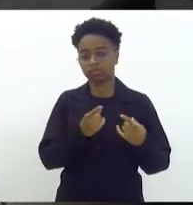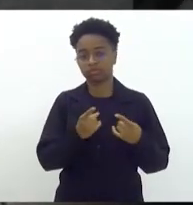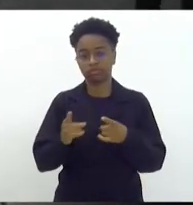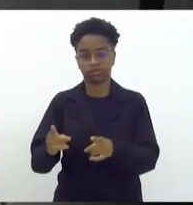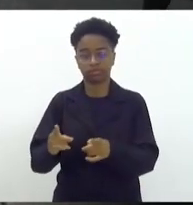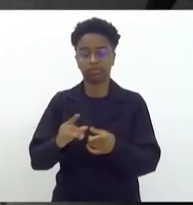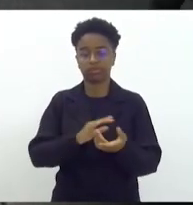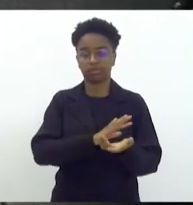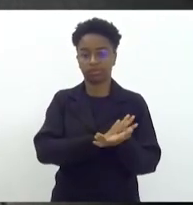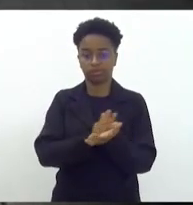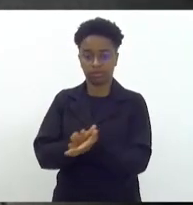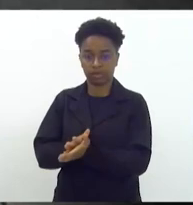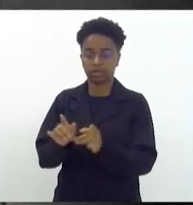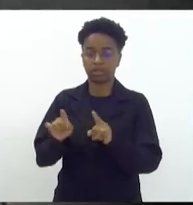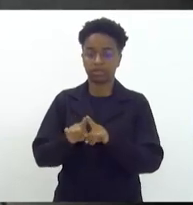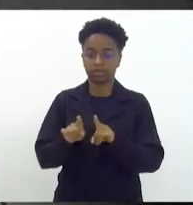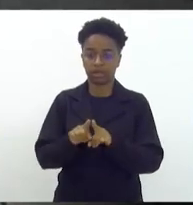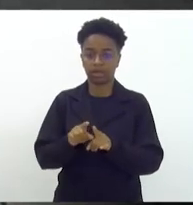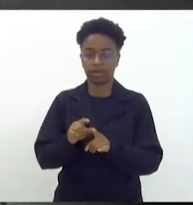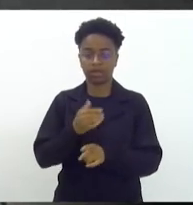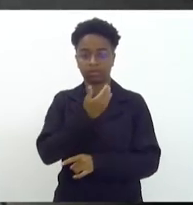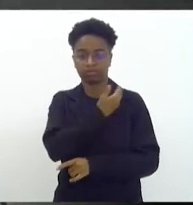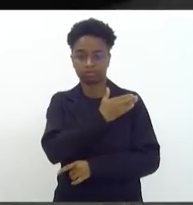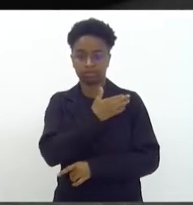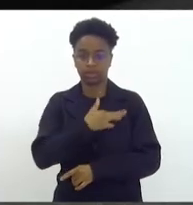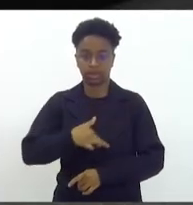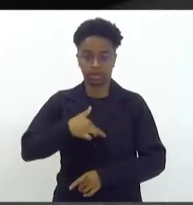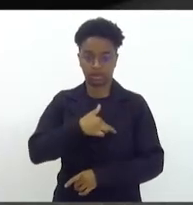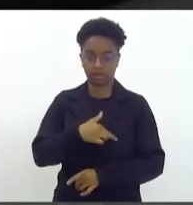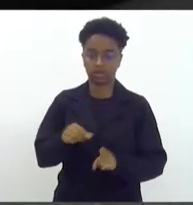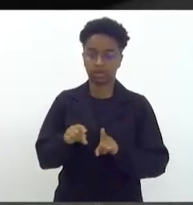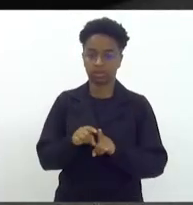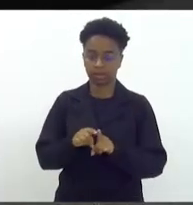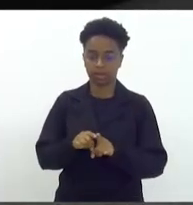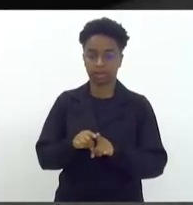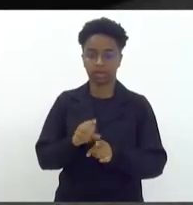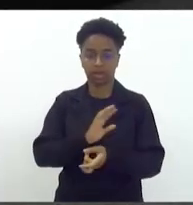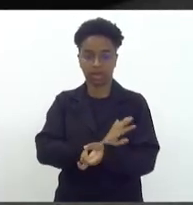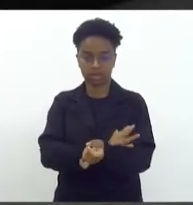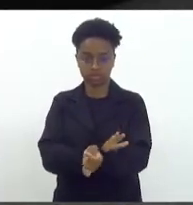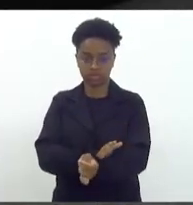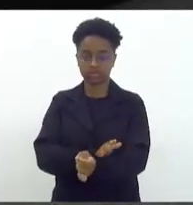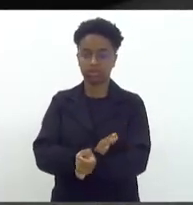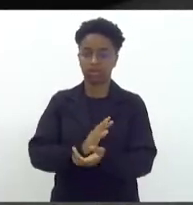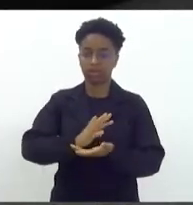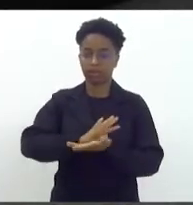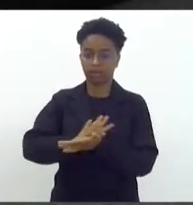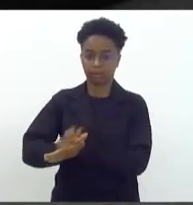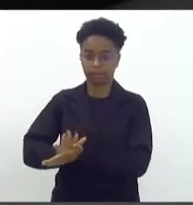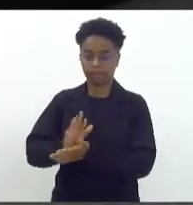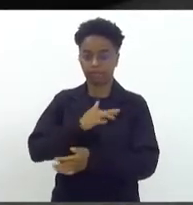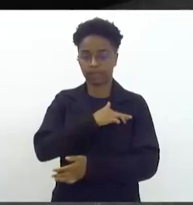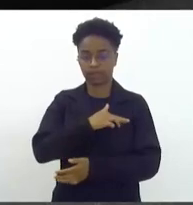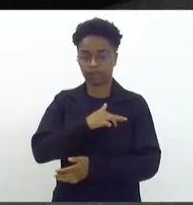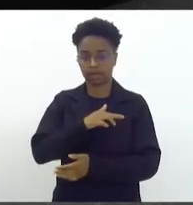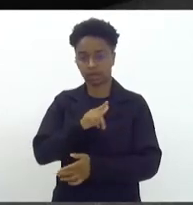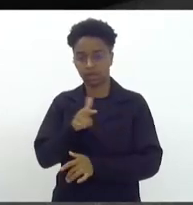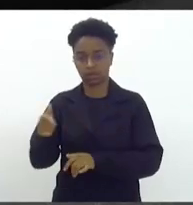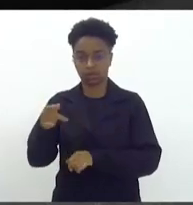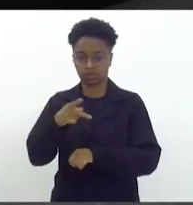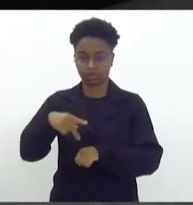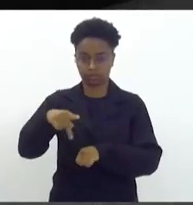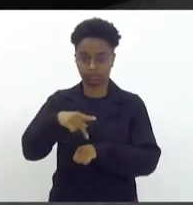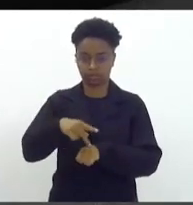e intolerância religiosa a racismo e xenofobia aqui da LERJ temos que nos manifestar inclusive estive na